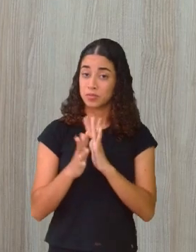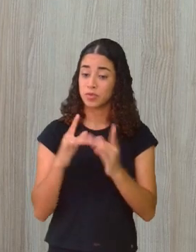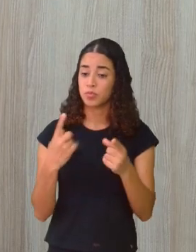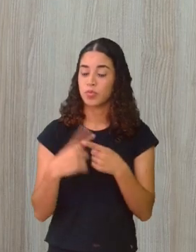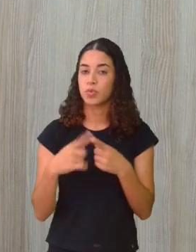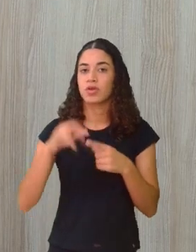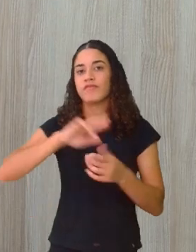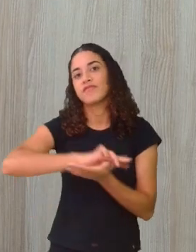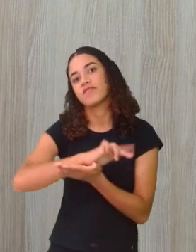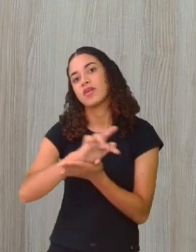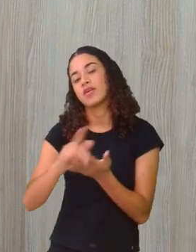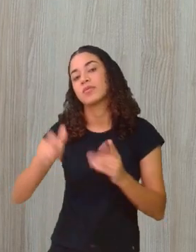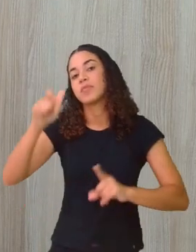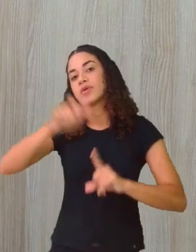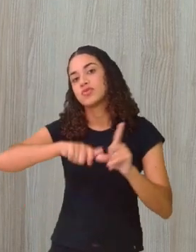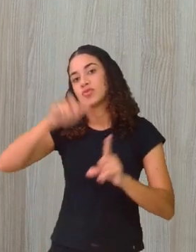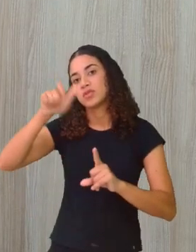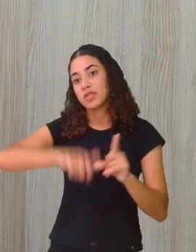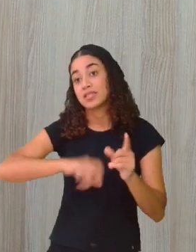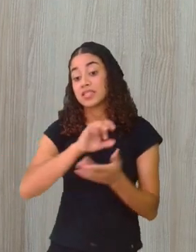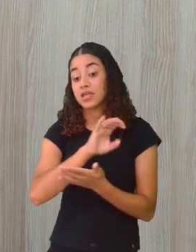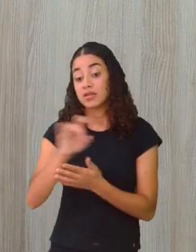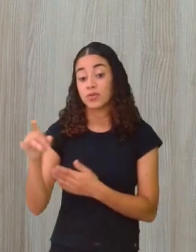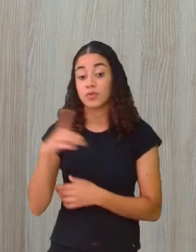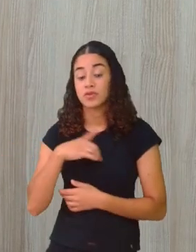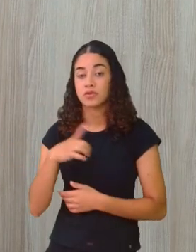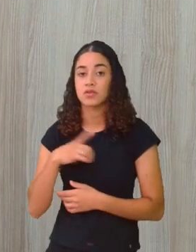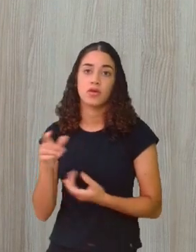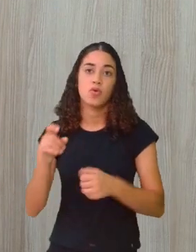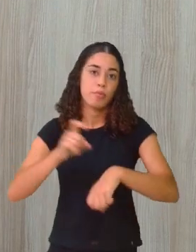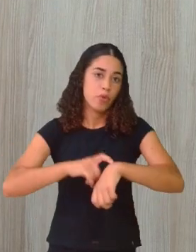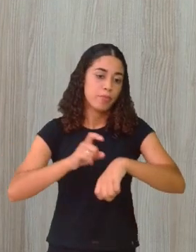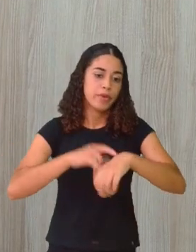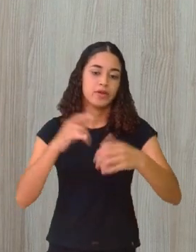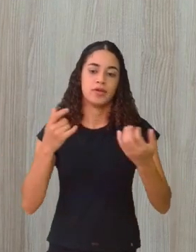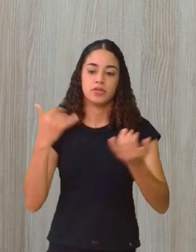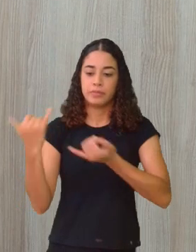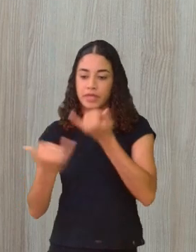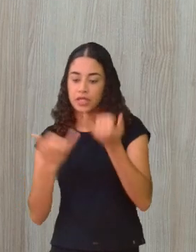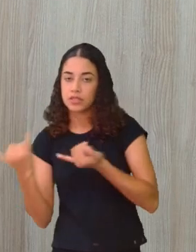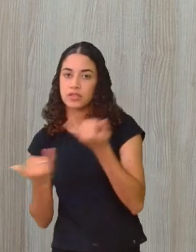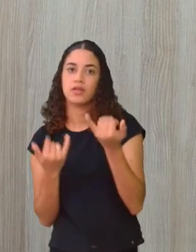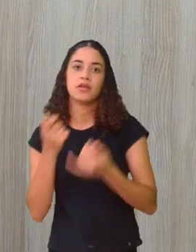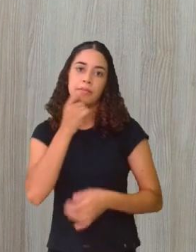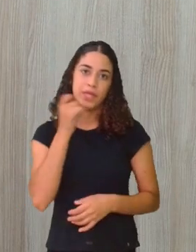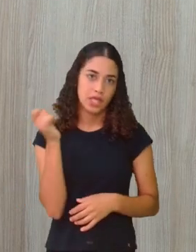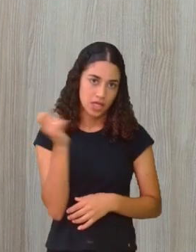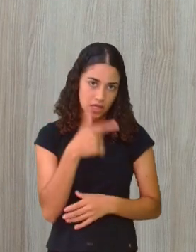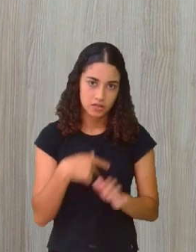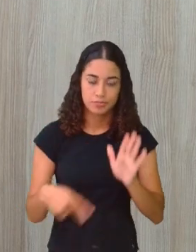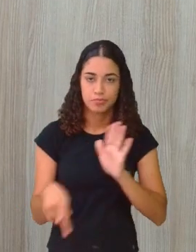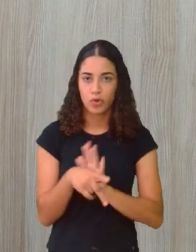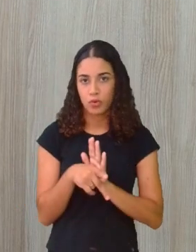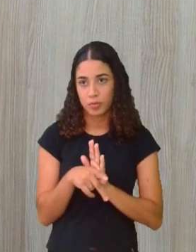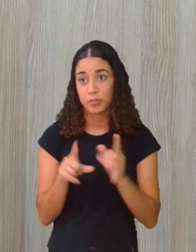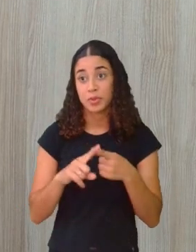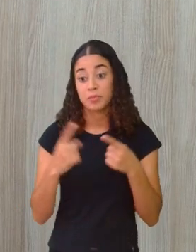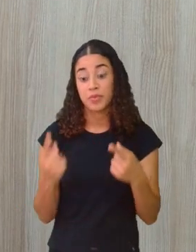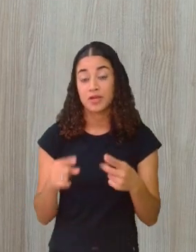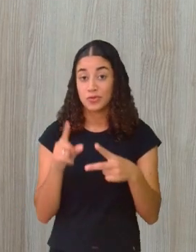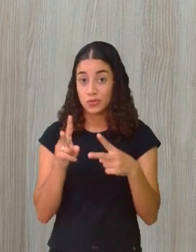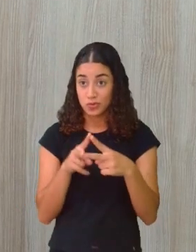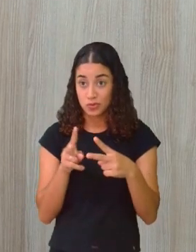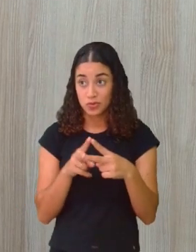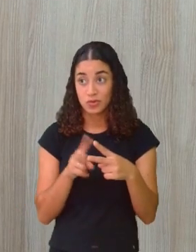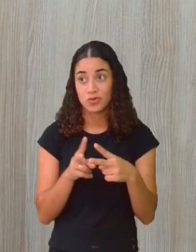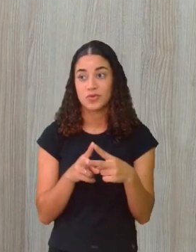porque são vários personagens. cada um tem a sua loa, tem a sua brincadeira, a sua piada, né? Então, talvez o Matheus e o Bastião